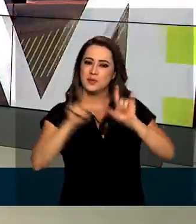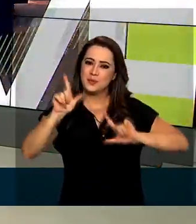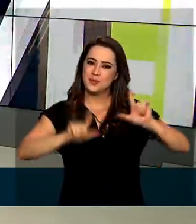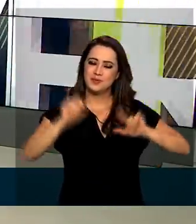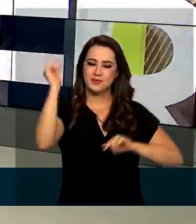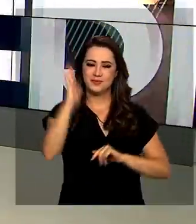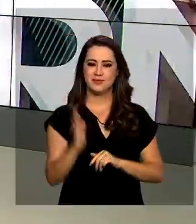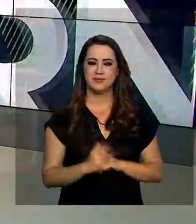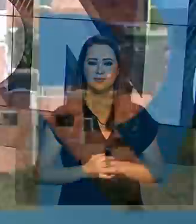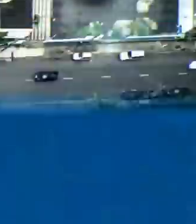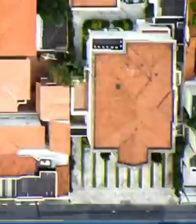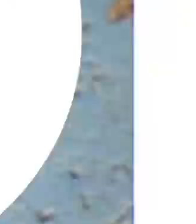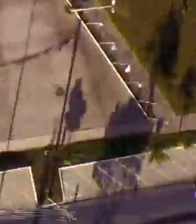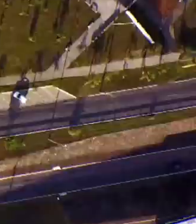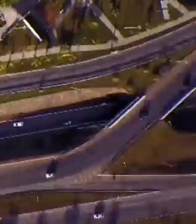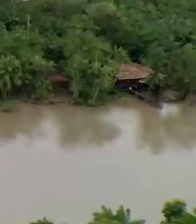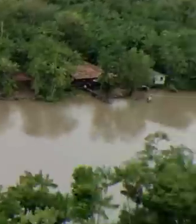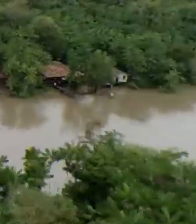da TV Brasil.